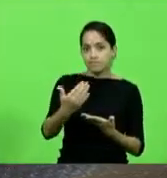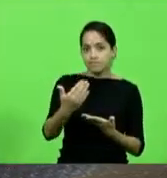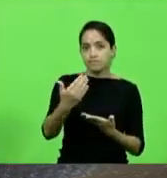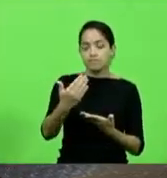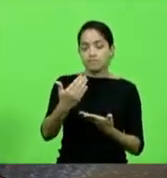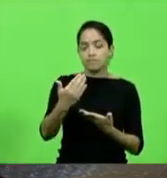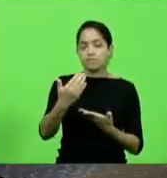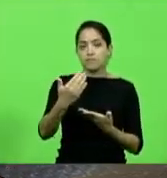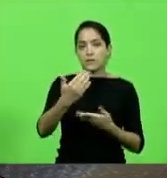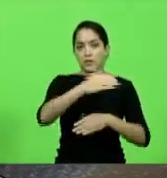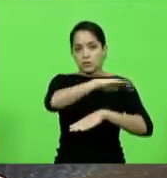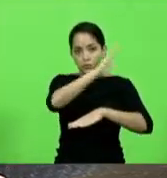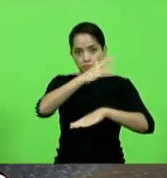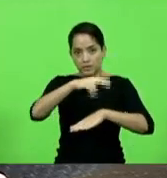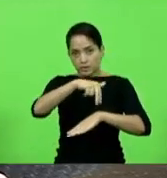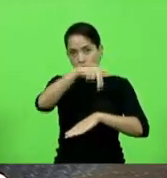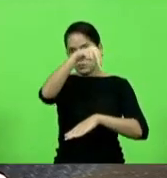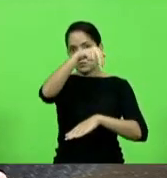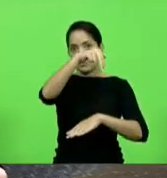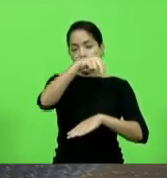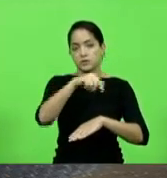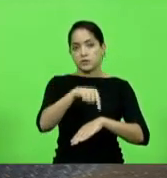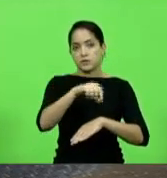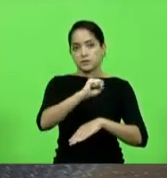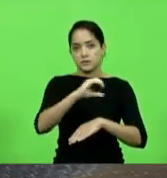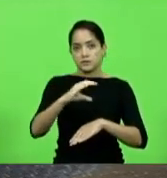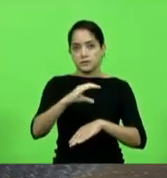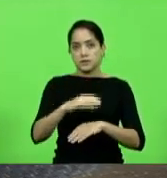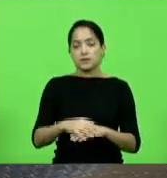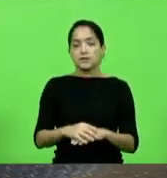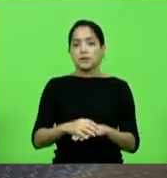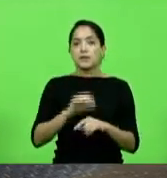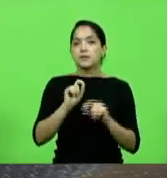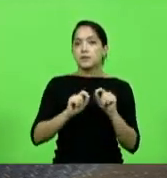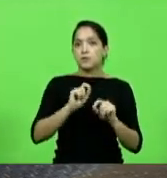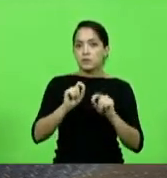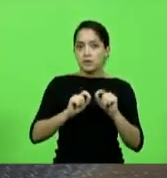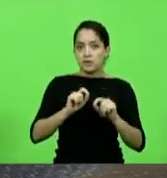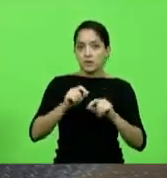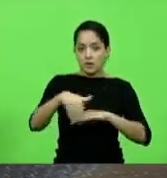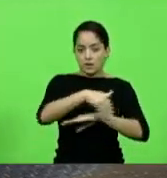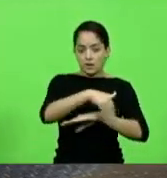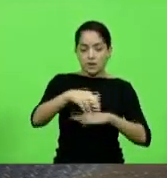catarinense que trata-se da rodovia